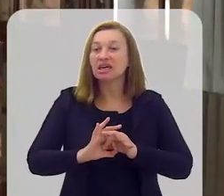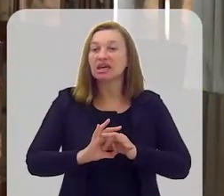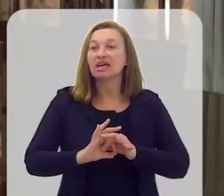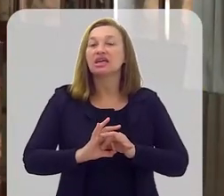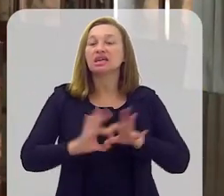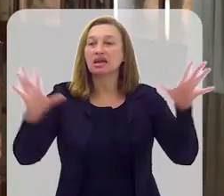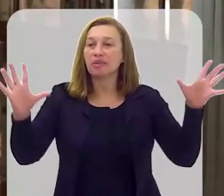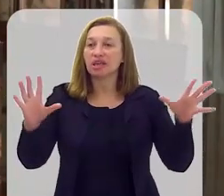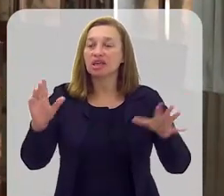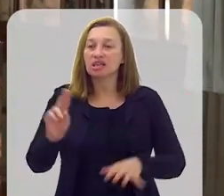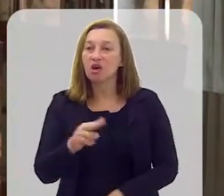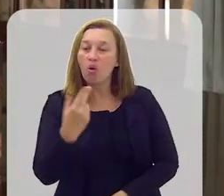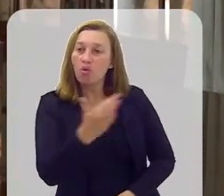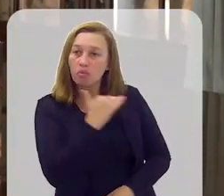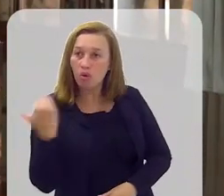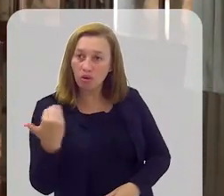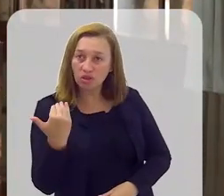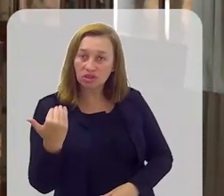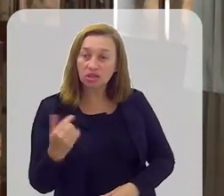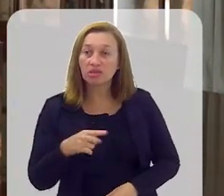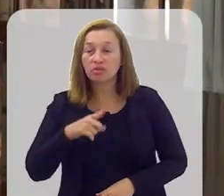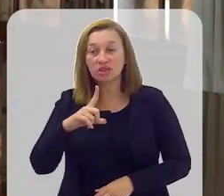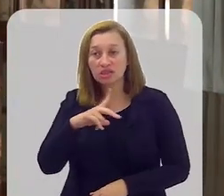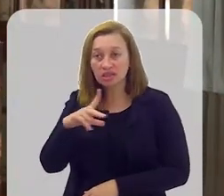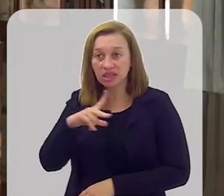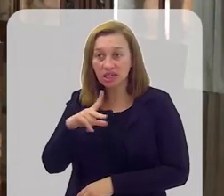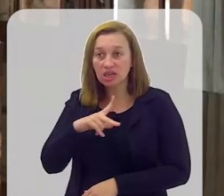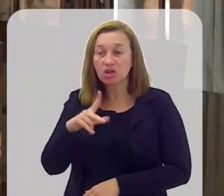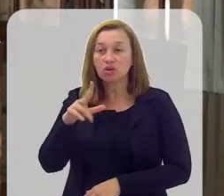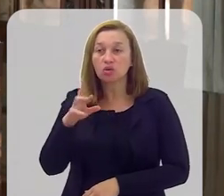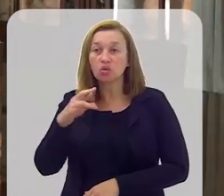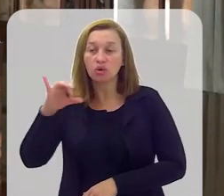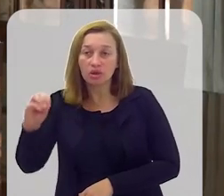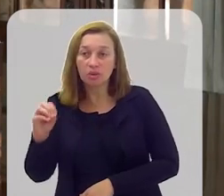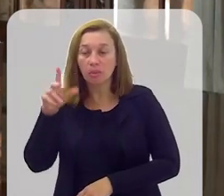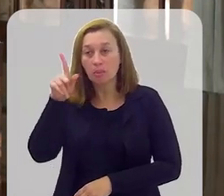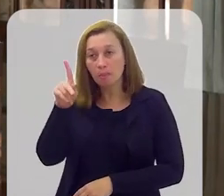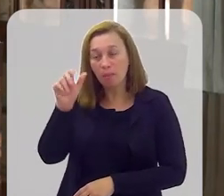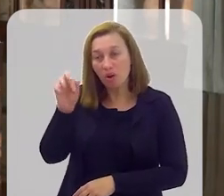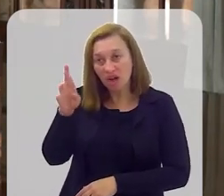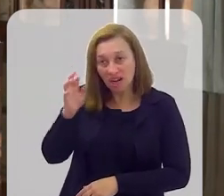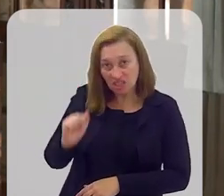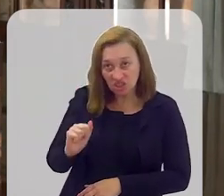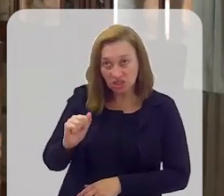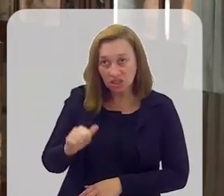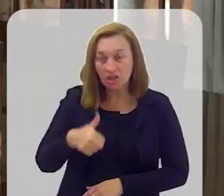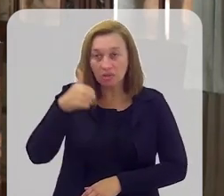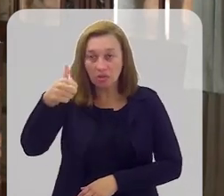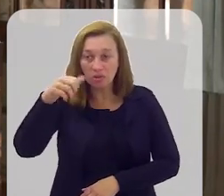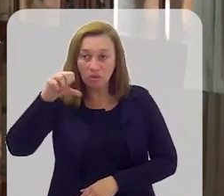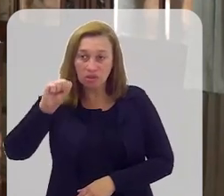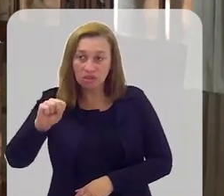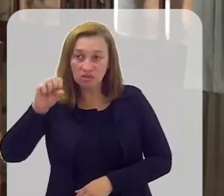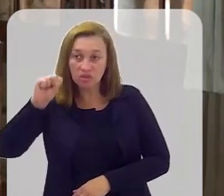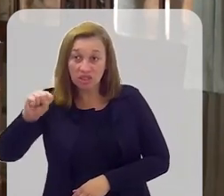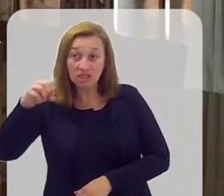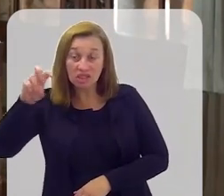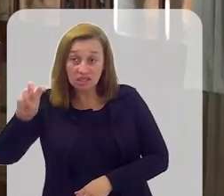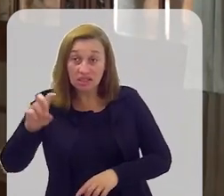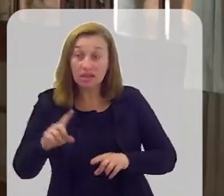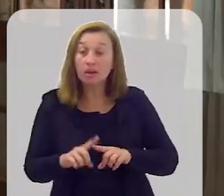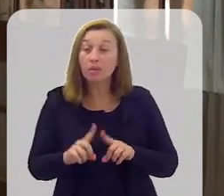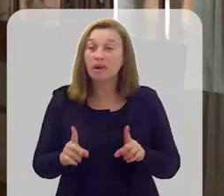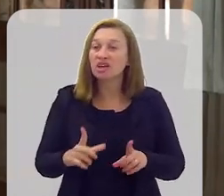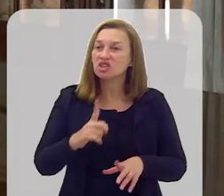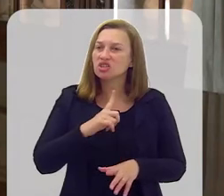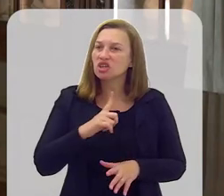e que está exposta no Salão Nobre do Museu Paulista, desde 1895. Porém, a historiadora Ana Paula Simeone nos